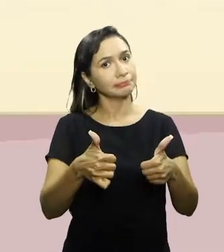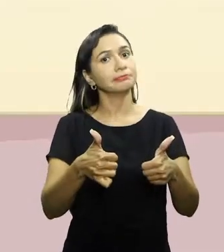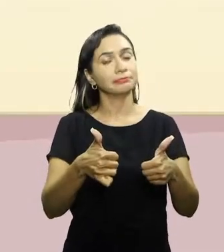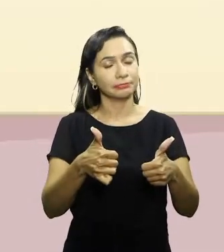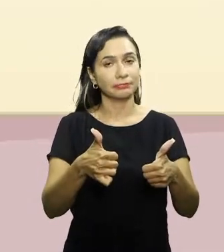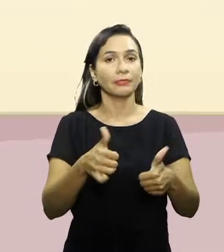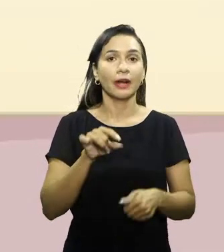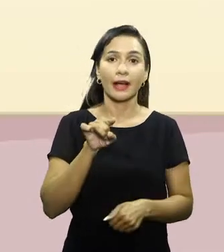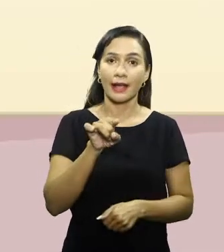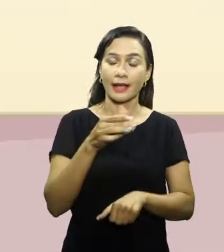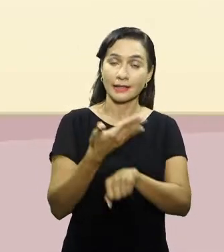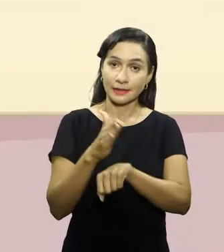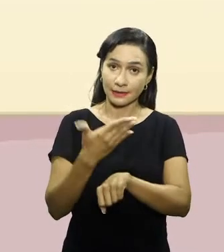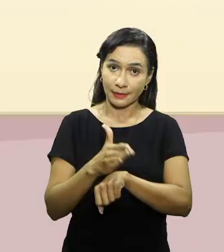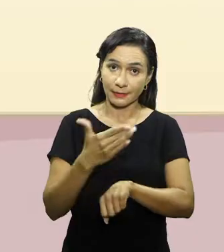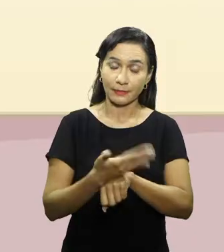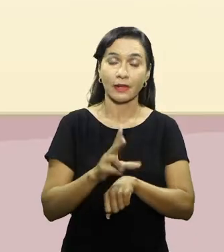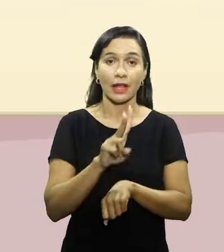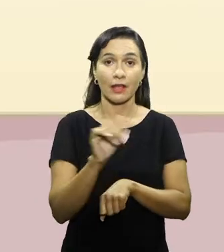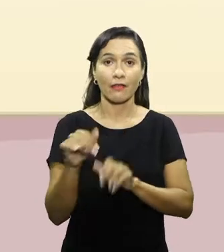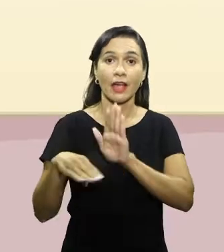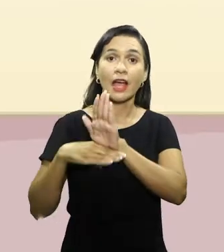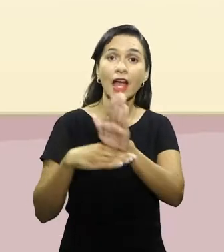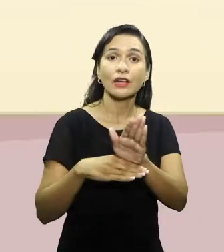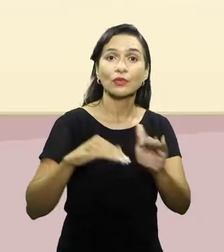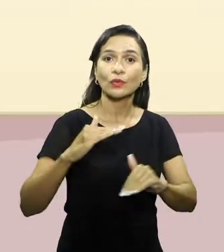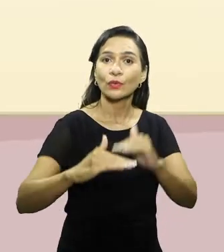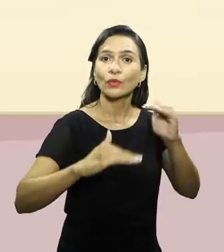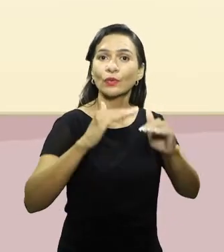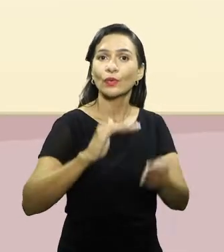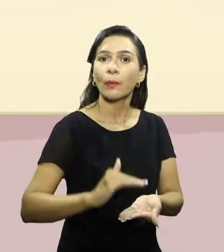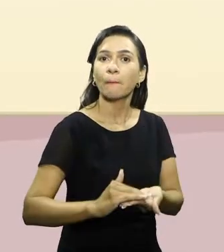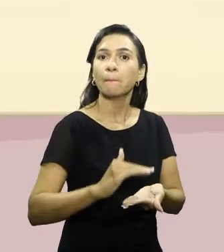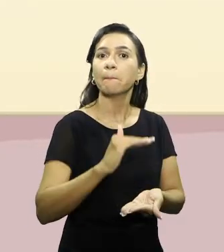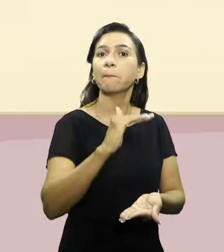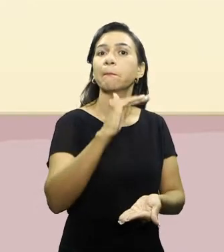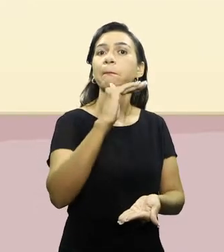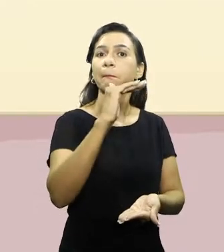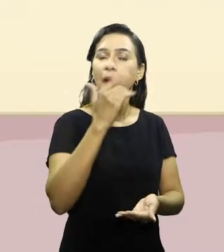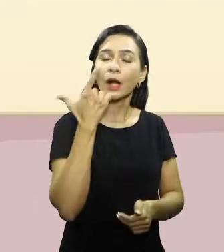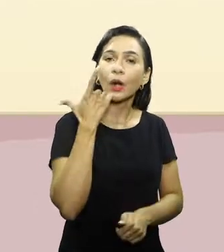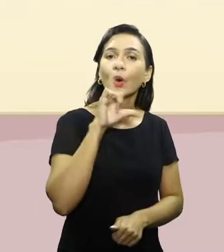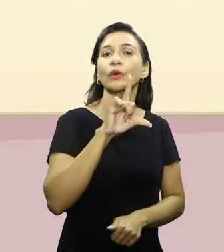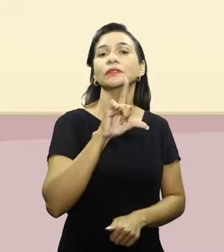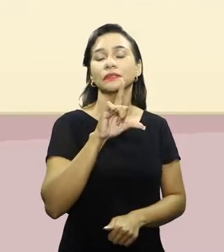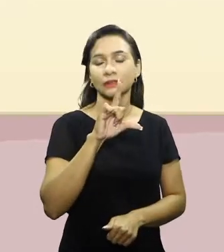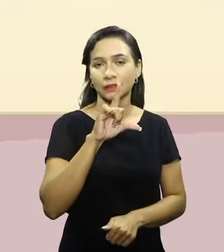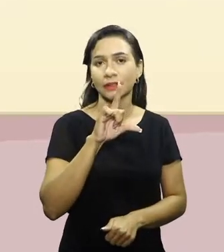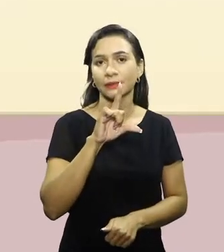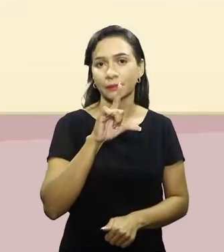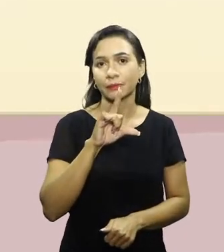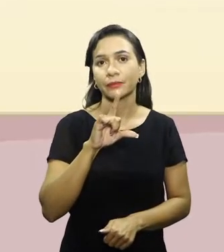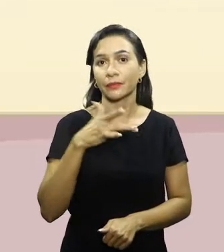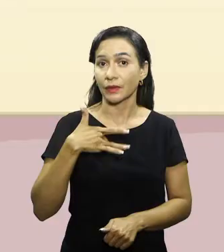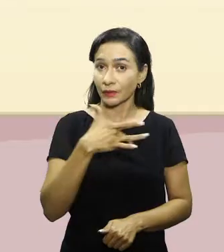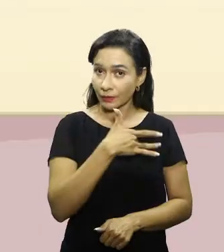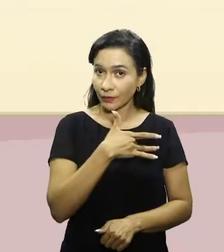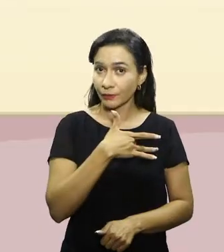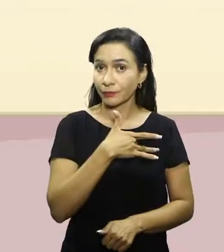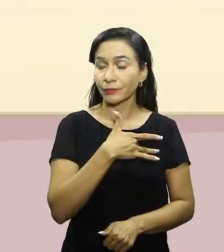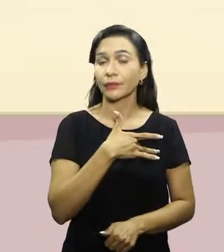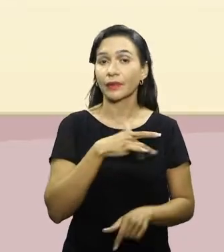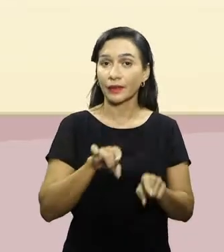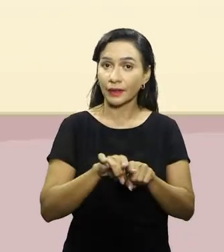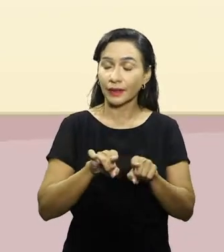seja, essa prática vai fazer com que esse processo de desenvolvimento ocorra de forma saudável. Consequentemente,